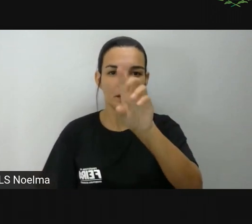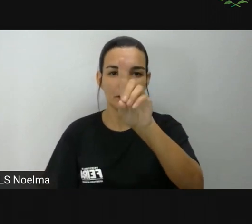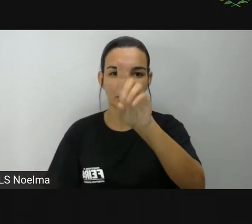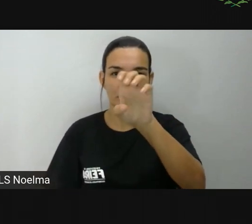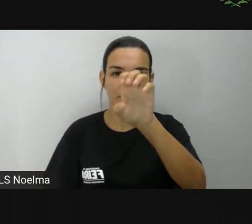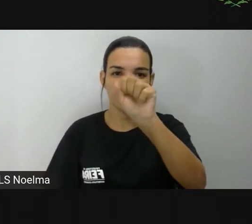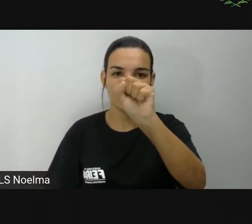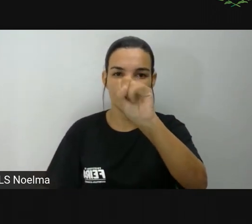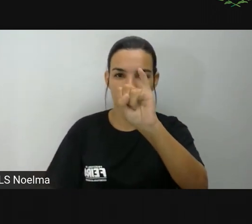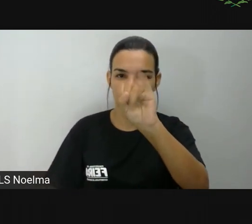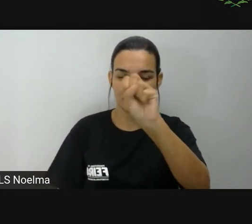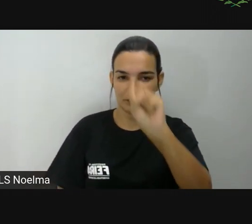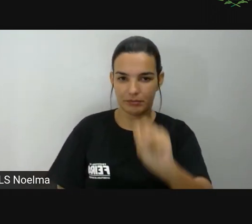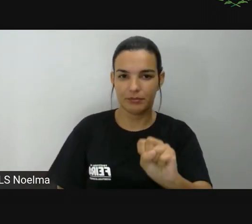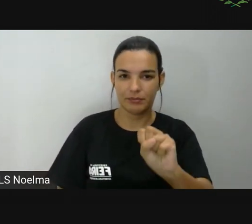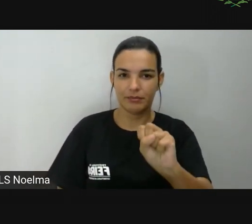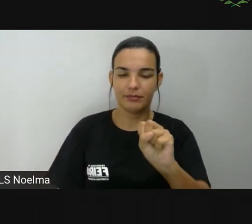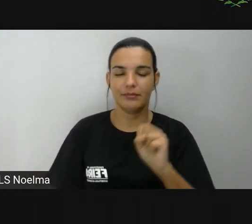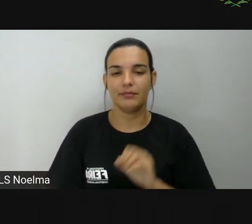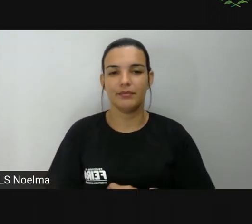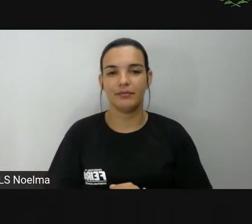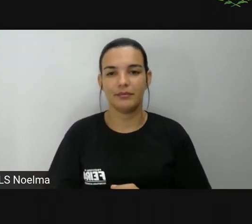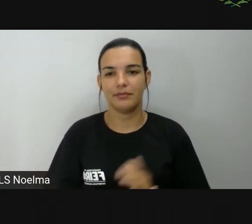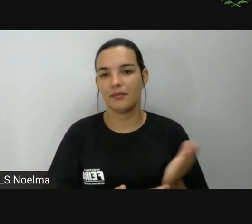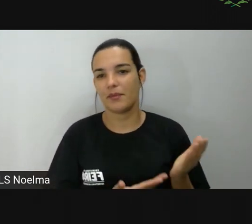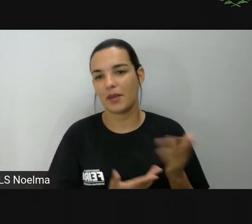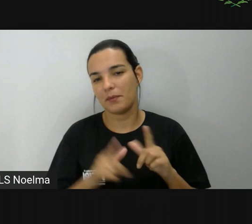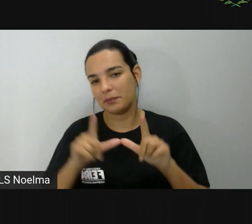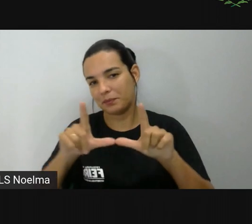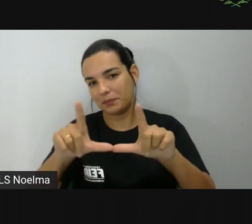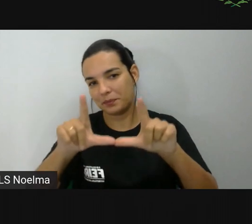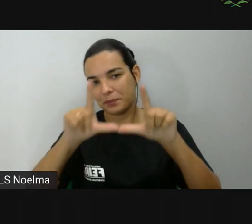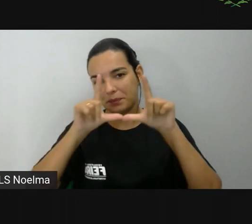né, já desde a aula passada. E vamos aos slides.